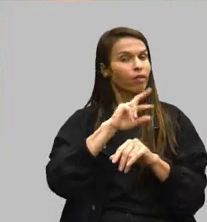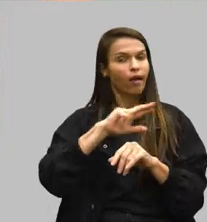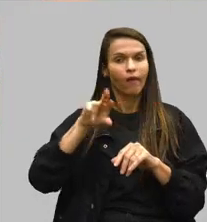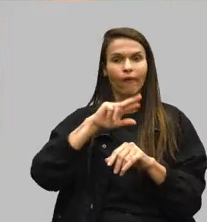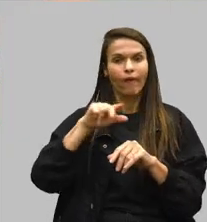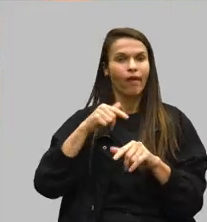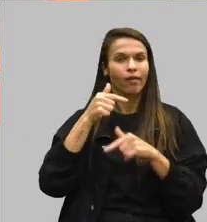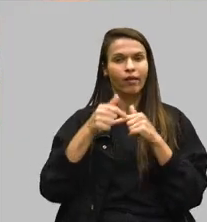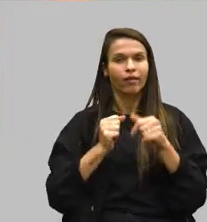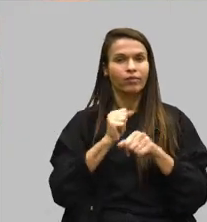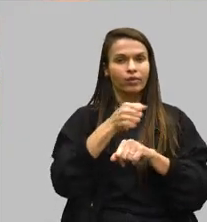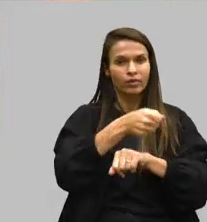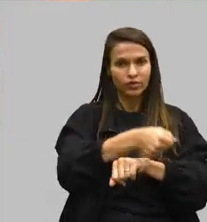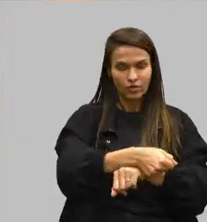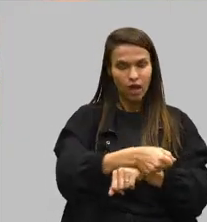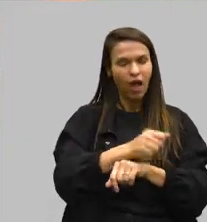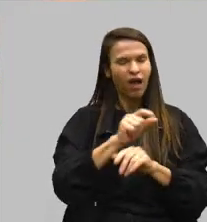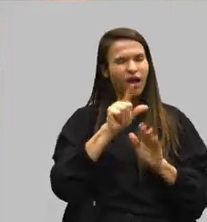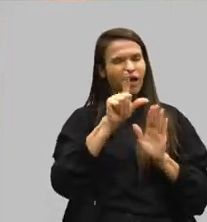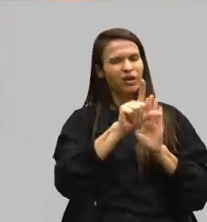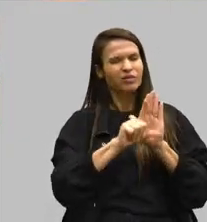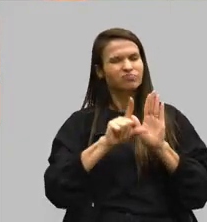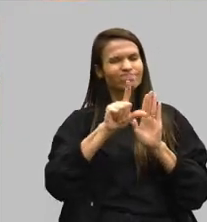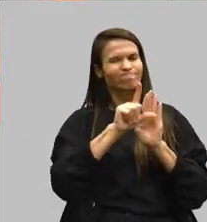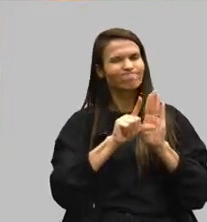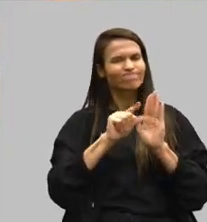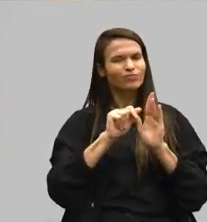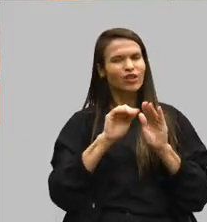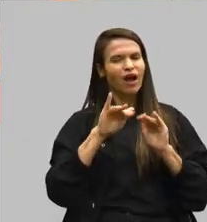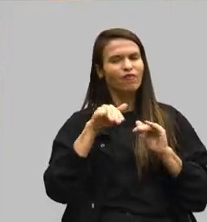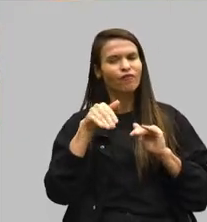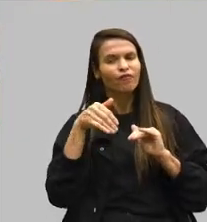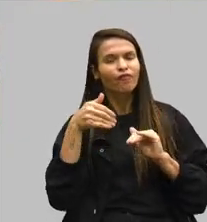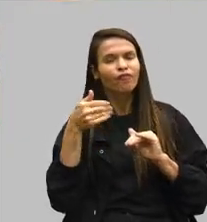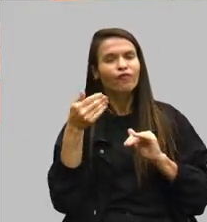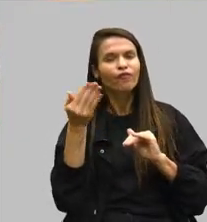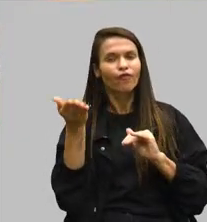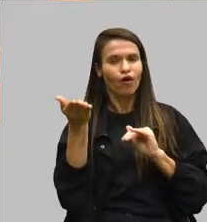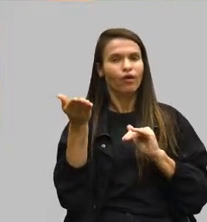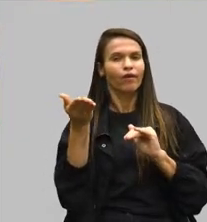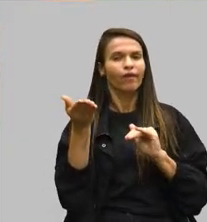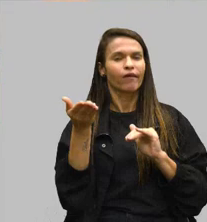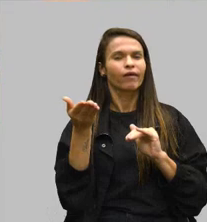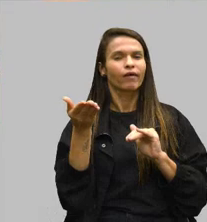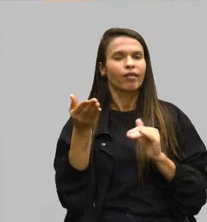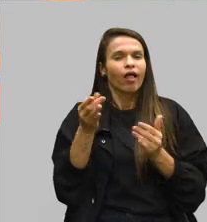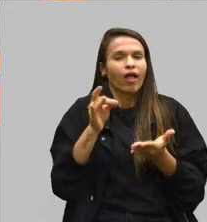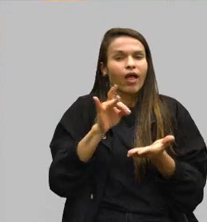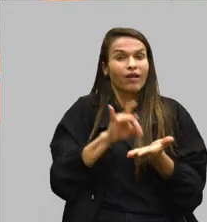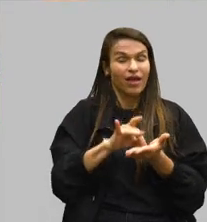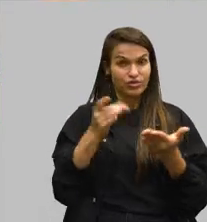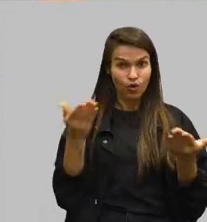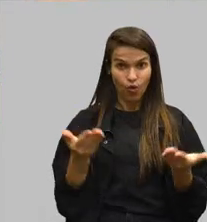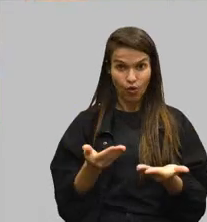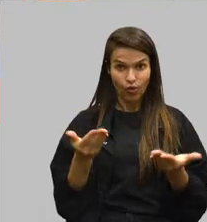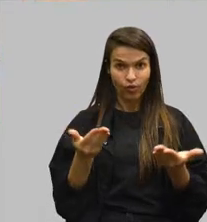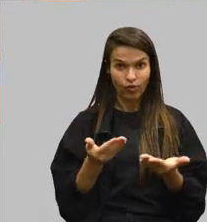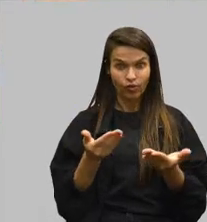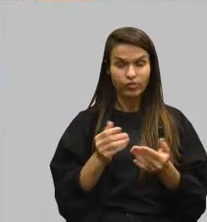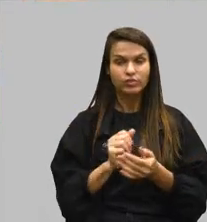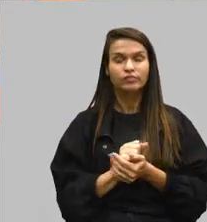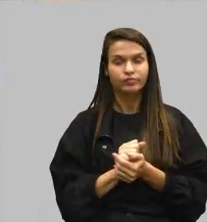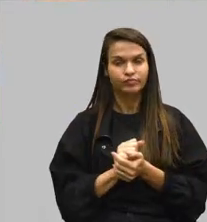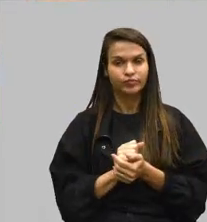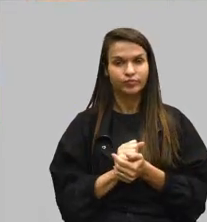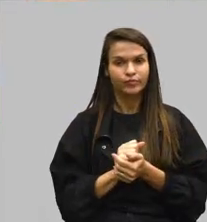acho que a legislação é que está fora do, fora da realidade hoje. agora, aquele que